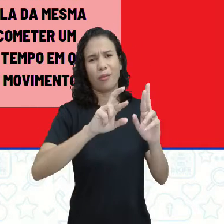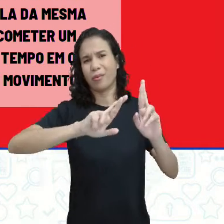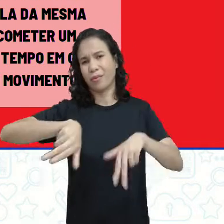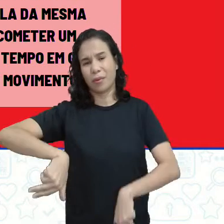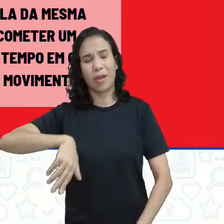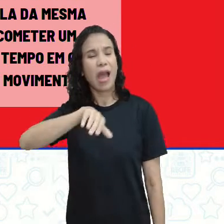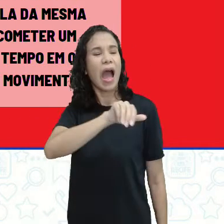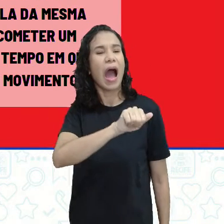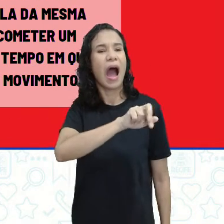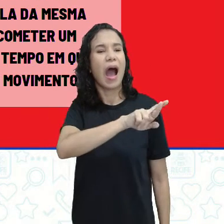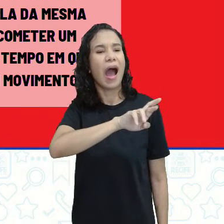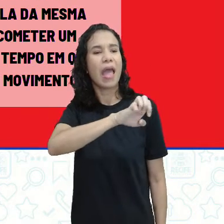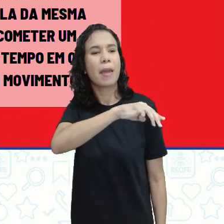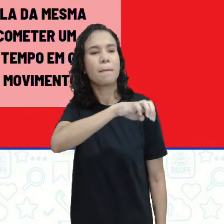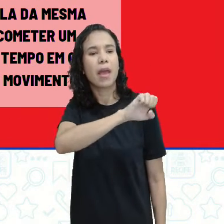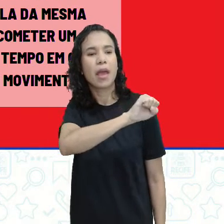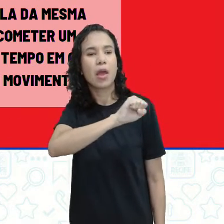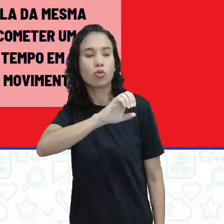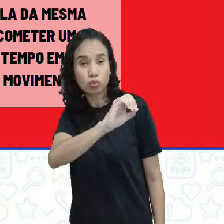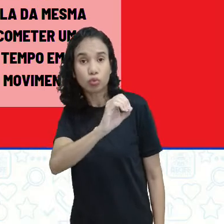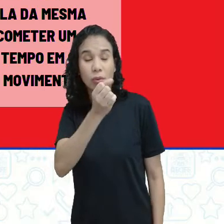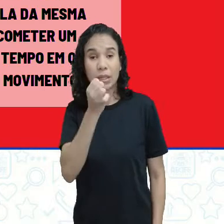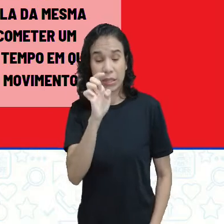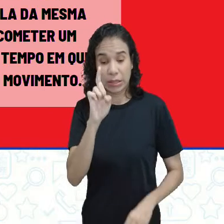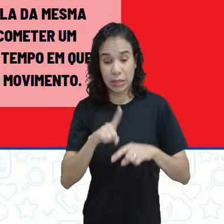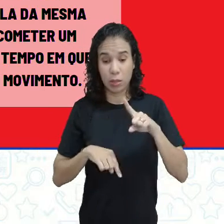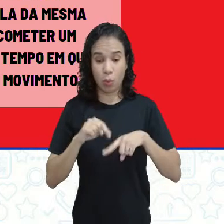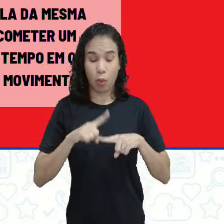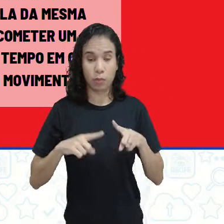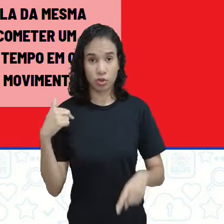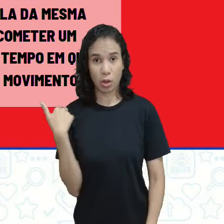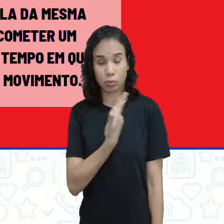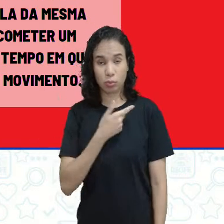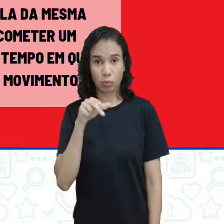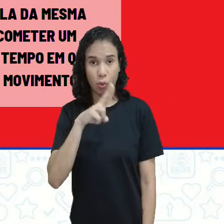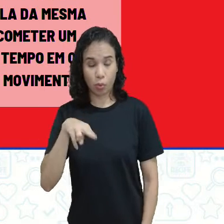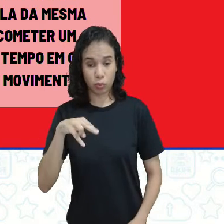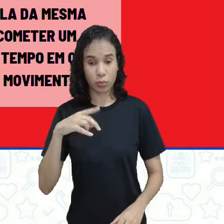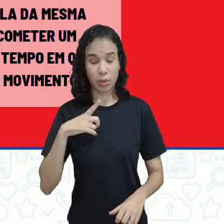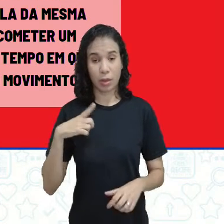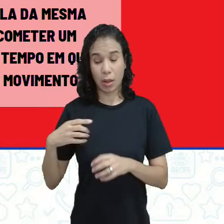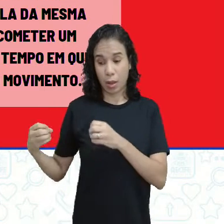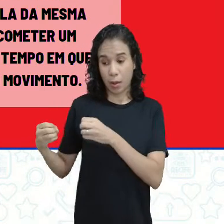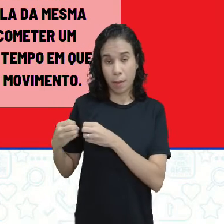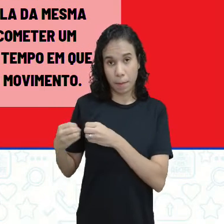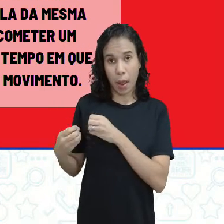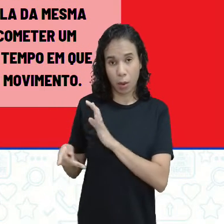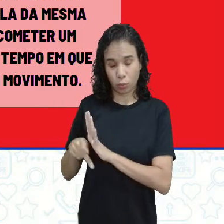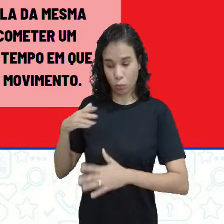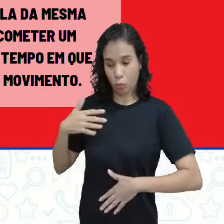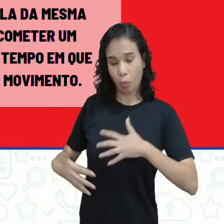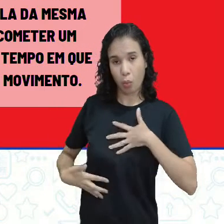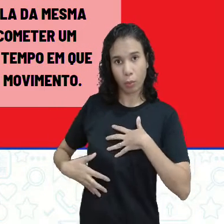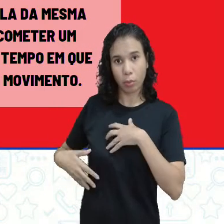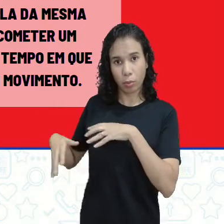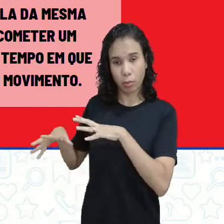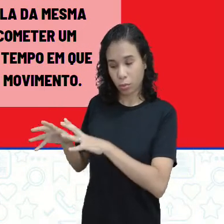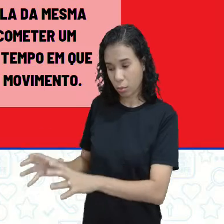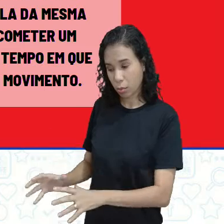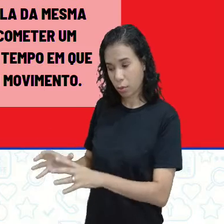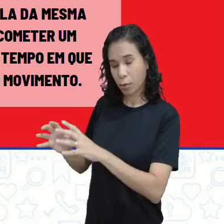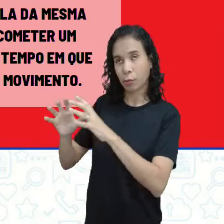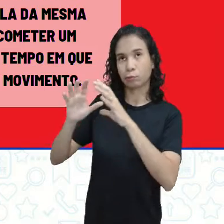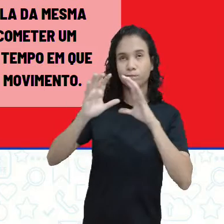fala de arremesso, quando o objeto que a gente vai arremessar está próximo do nosso corpo. Então,